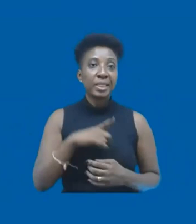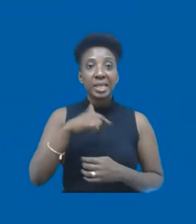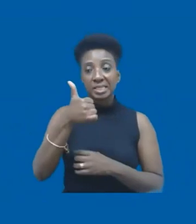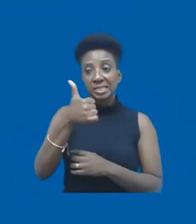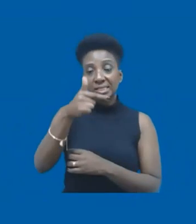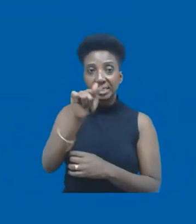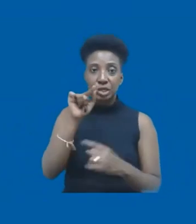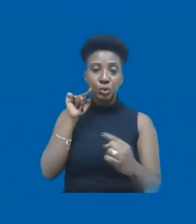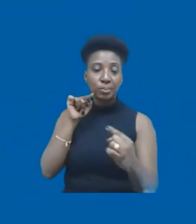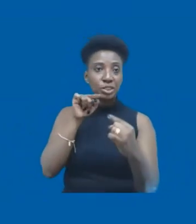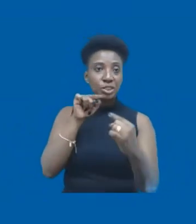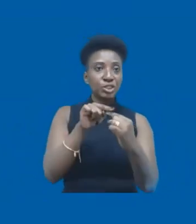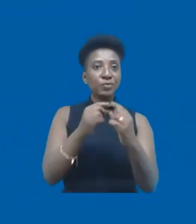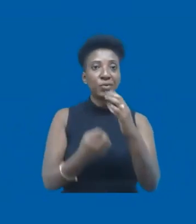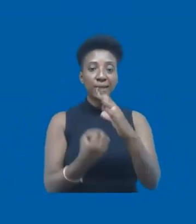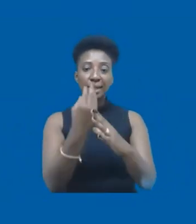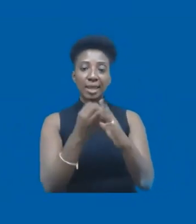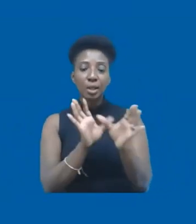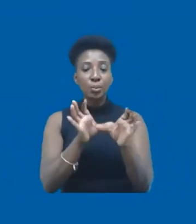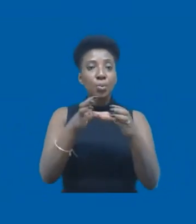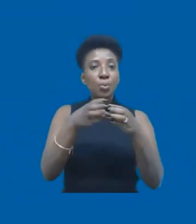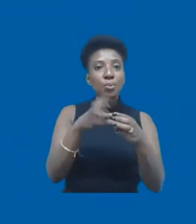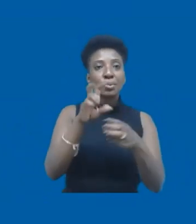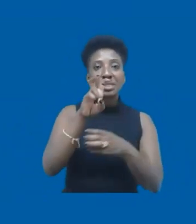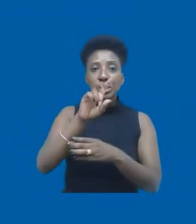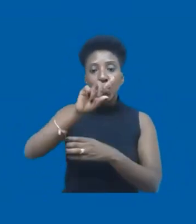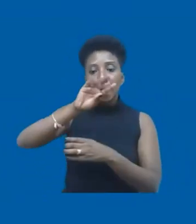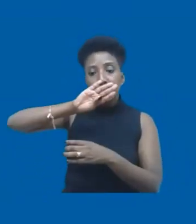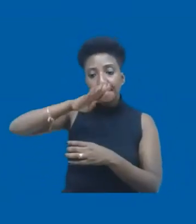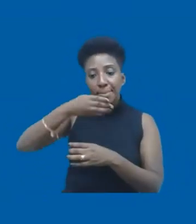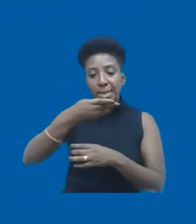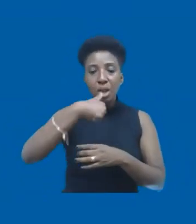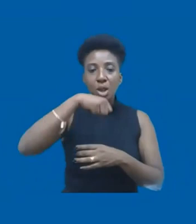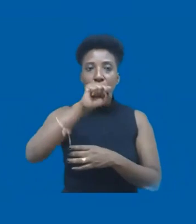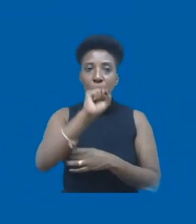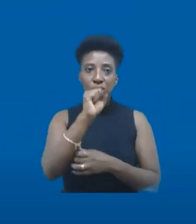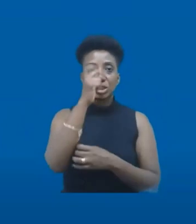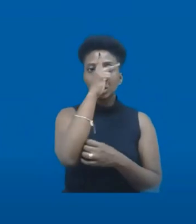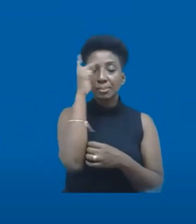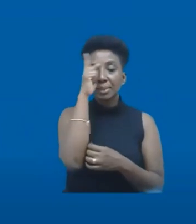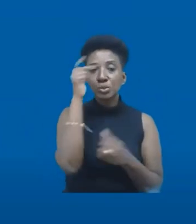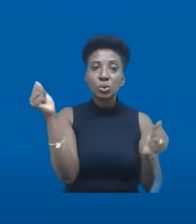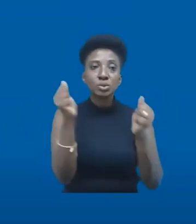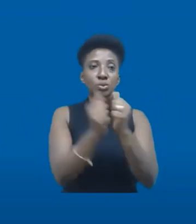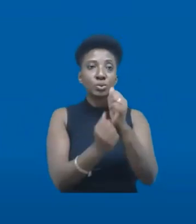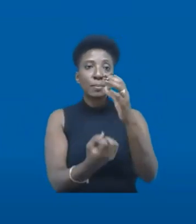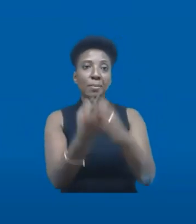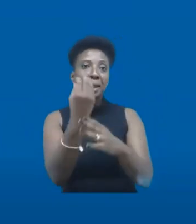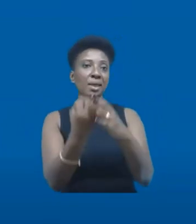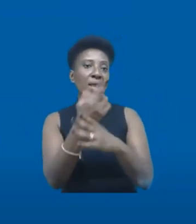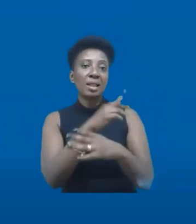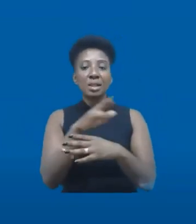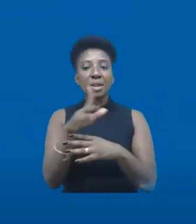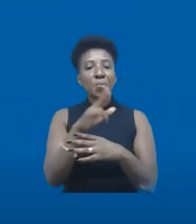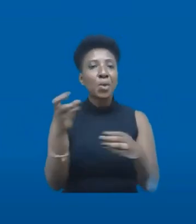objetivos criados por todas as comunidades. Foram mais de 5 milhões de pessoas que participaram para criar esses objetivos. eles não são da ONU.